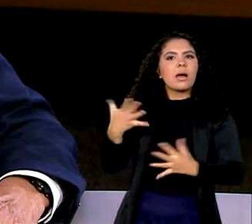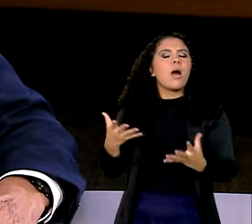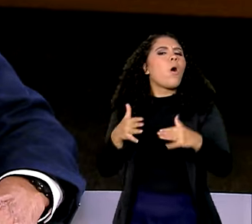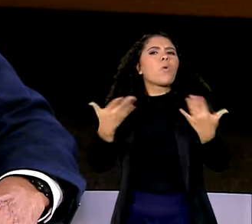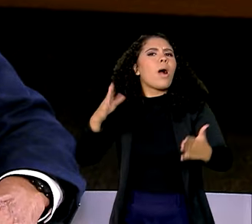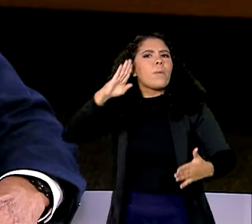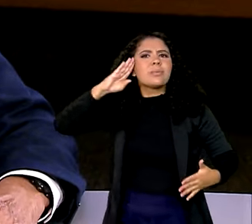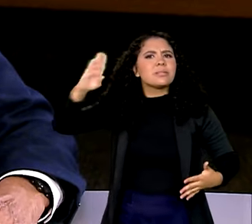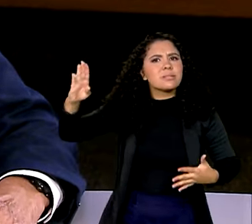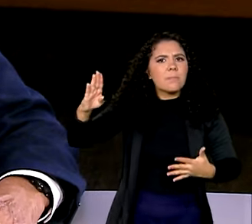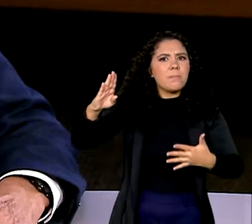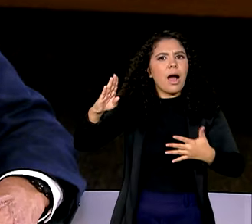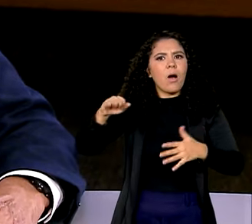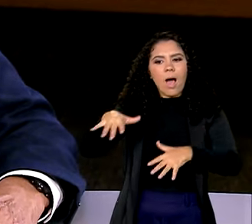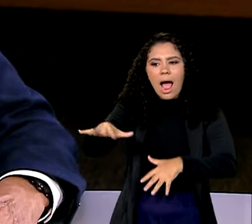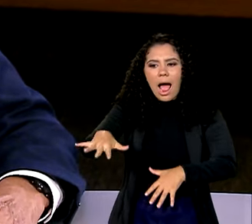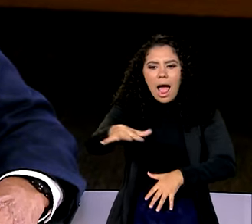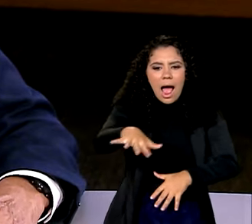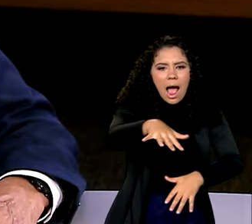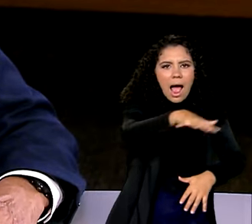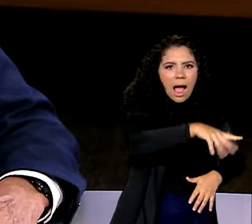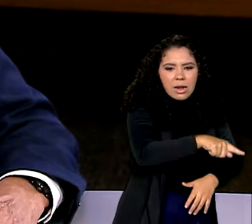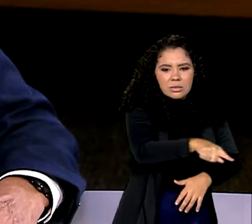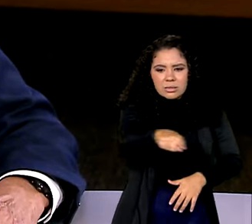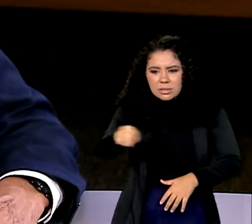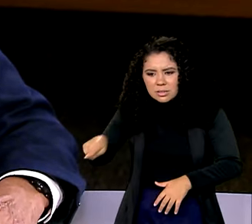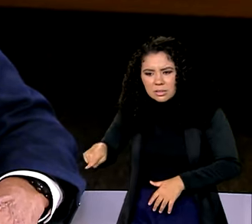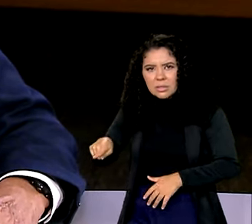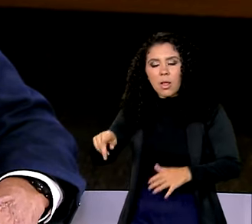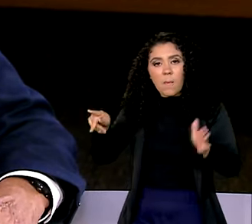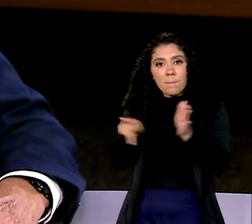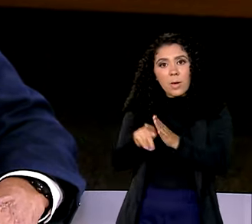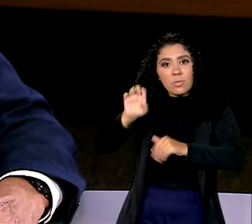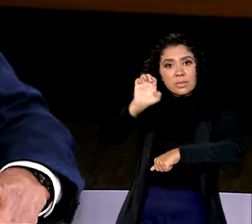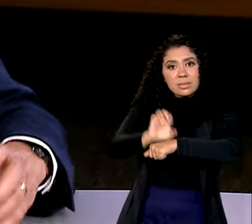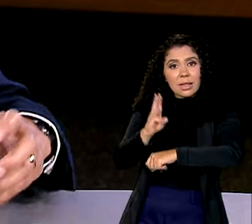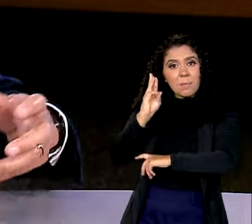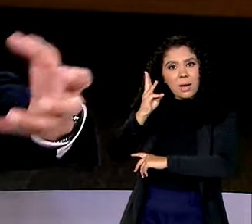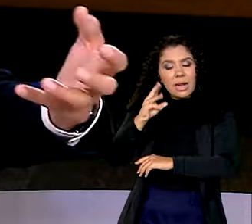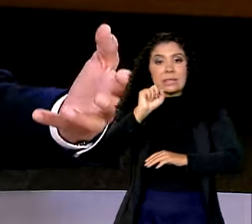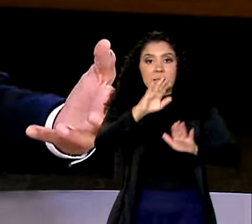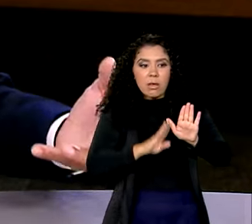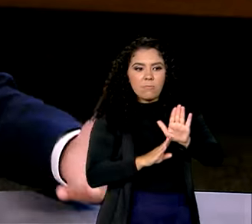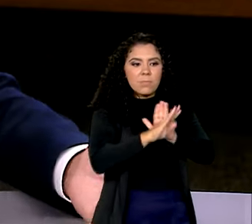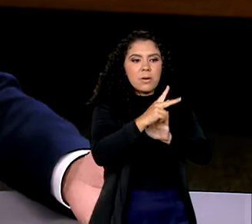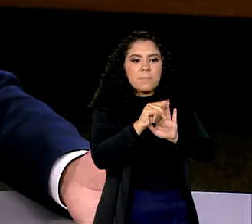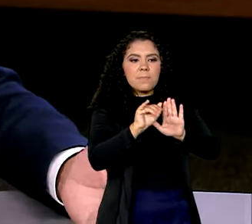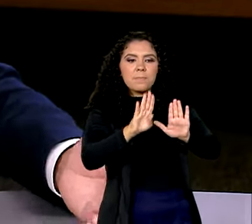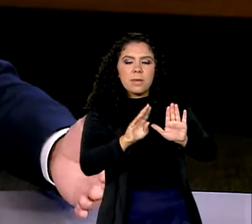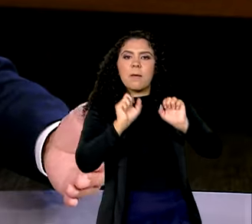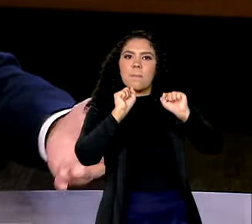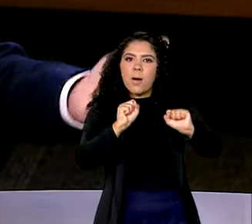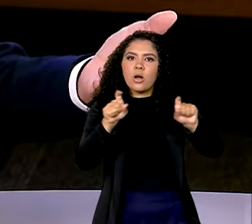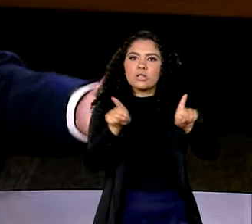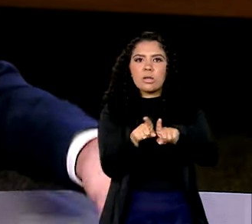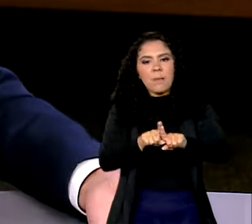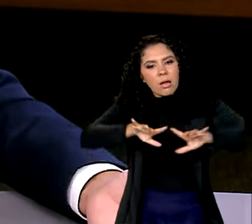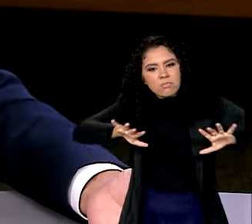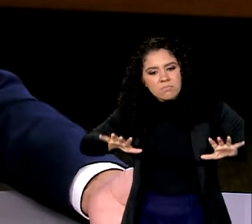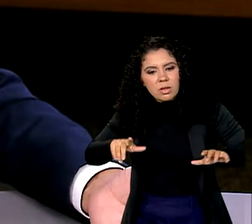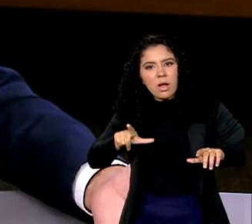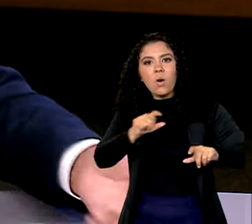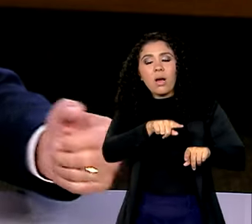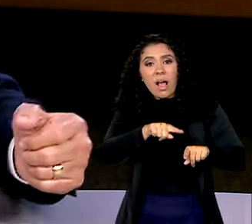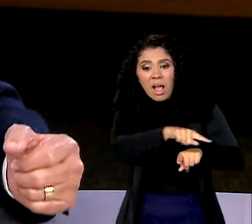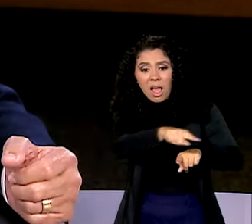principais áreas do Maranhão que, se Maranhão crescer o PIB, pode empurrar-se as pessoas, inclusive com a situação